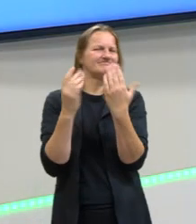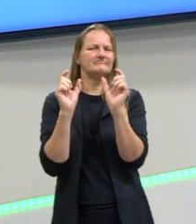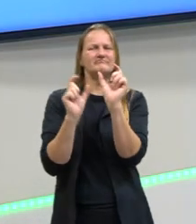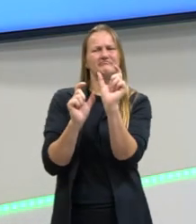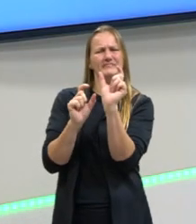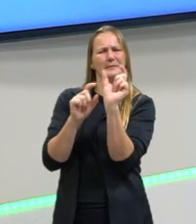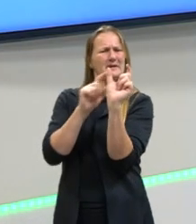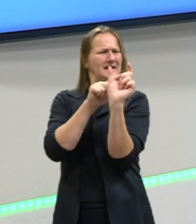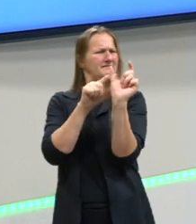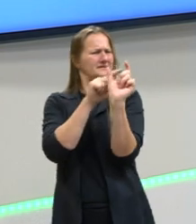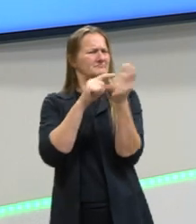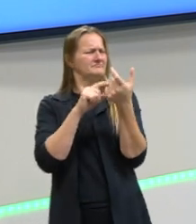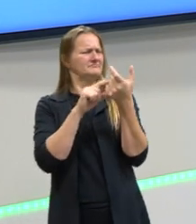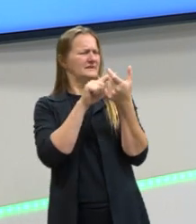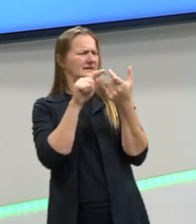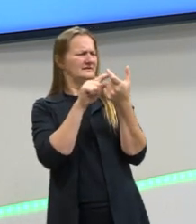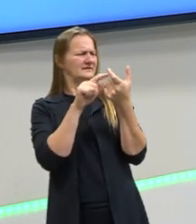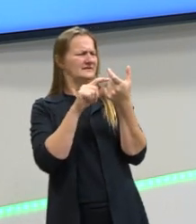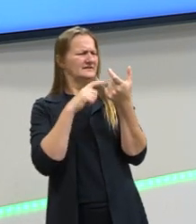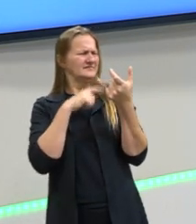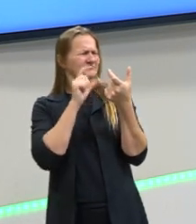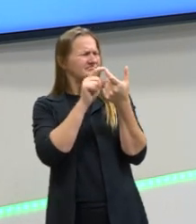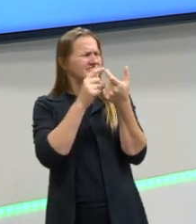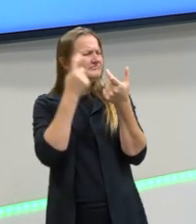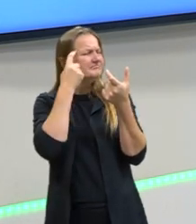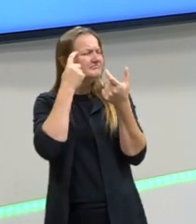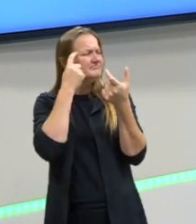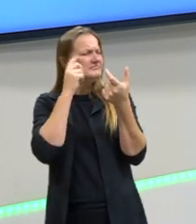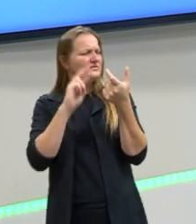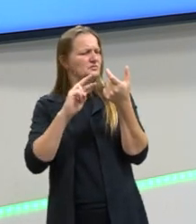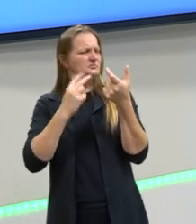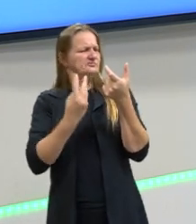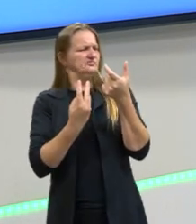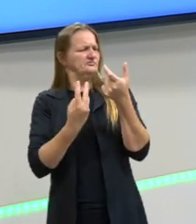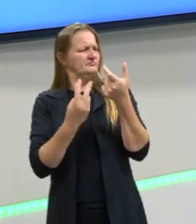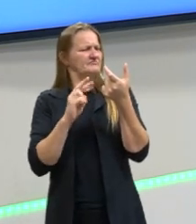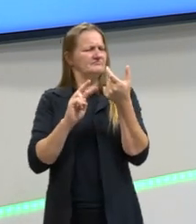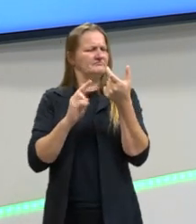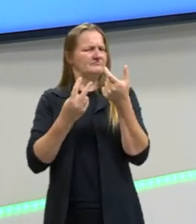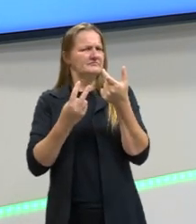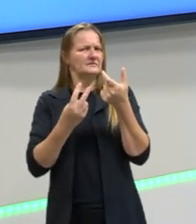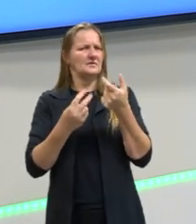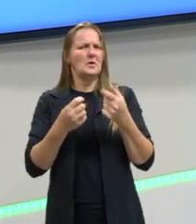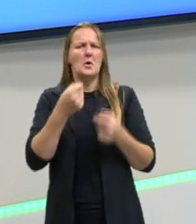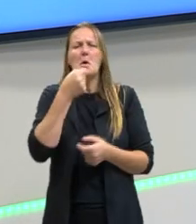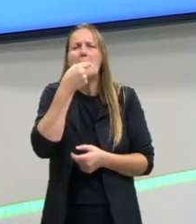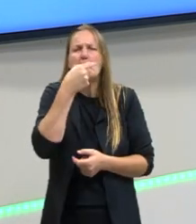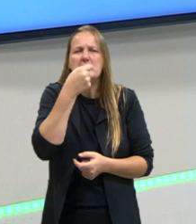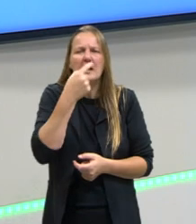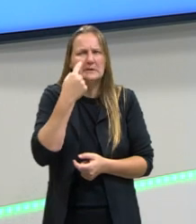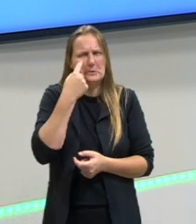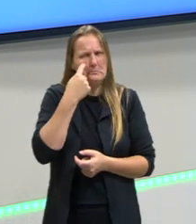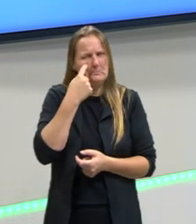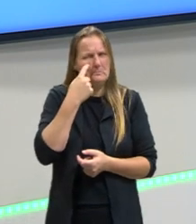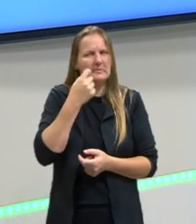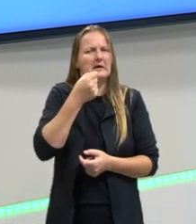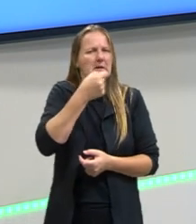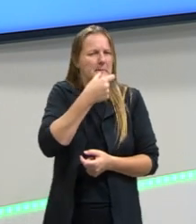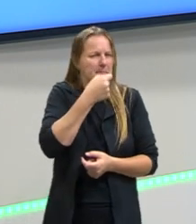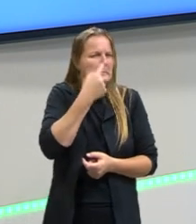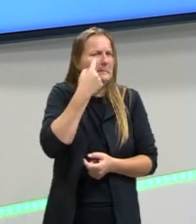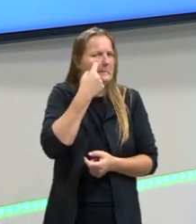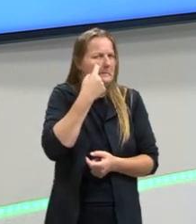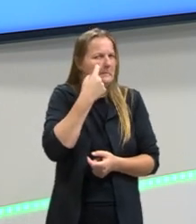duplo sentido, quando a gente pensa em duplo sentido, a gente já pensa naquelas piadinhas maliciosas ou naquele